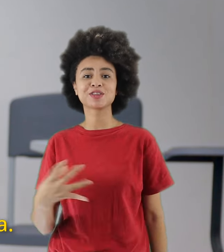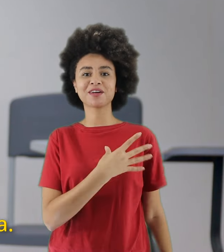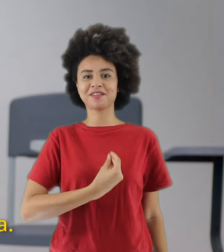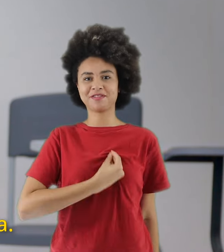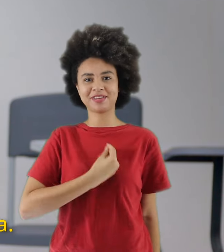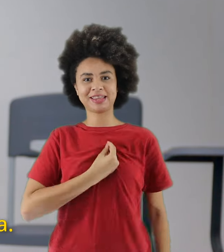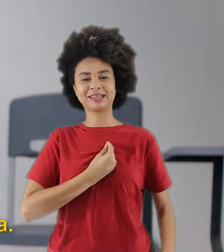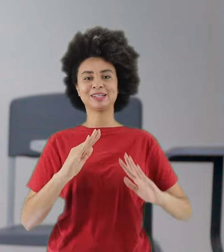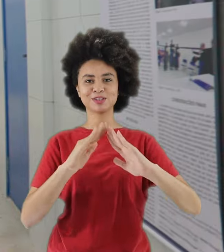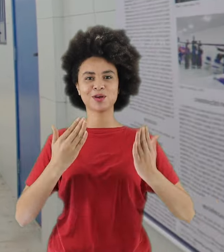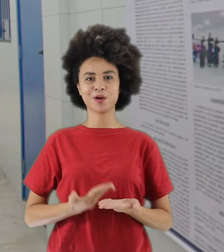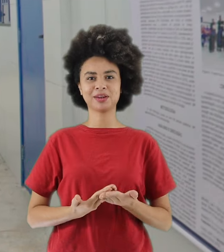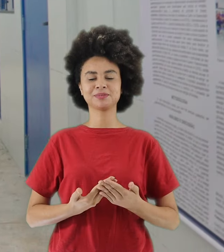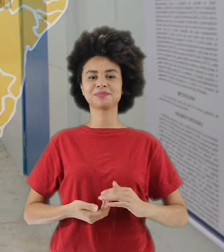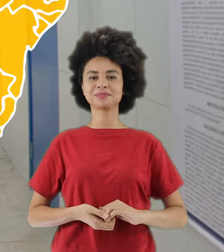É a escola.